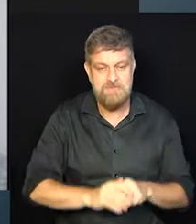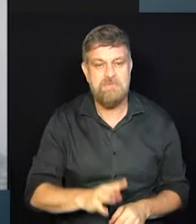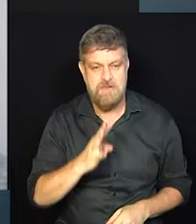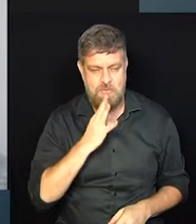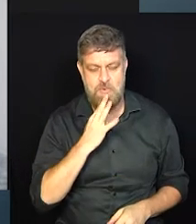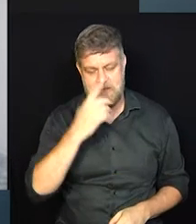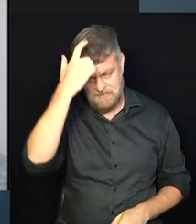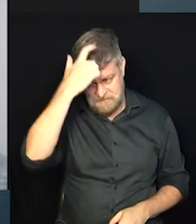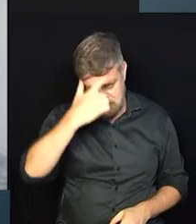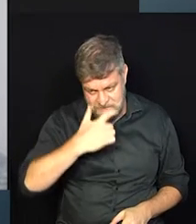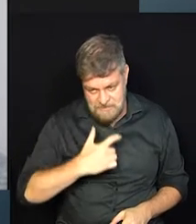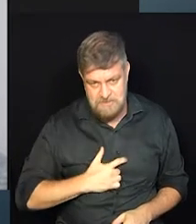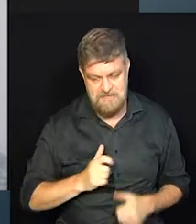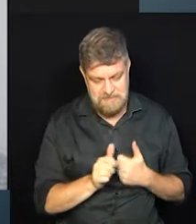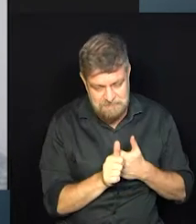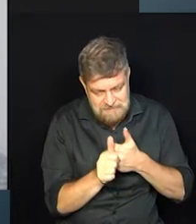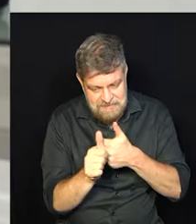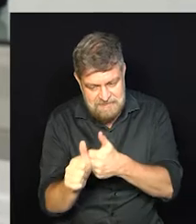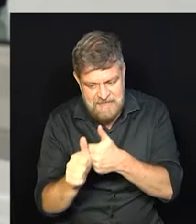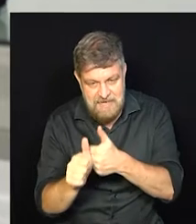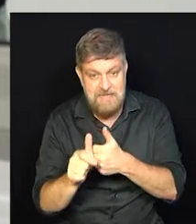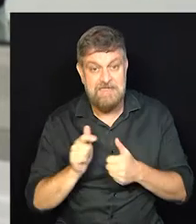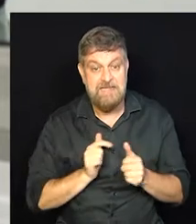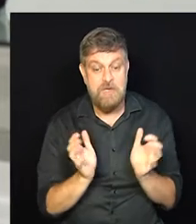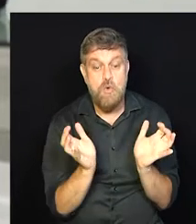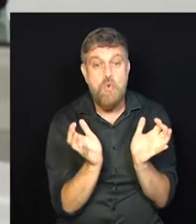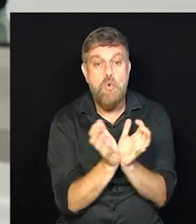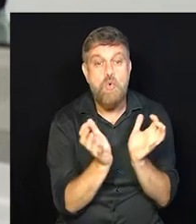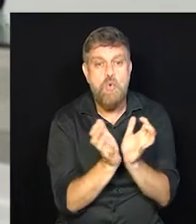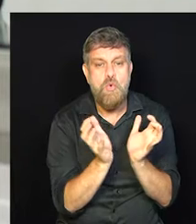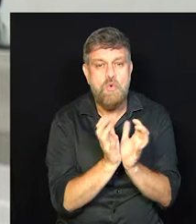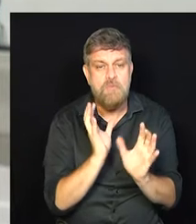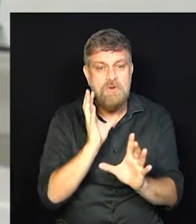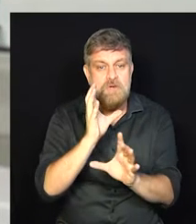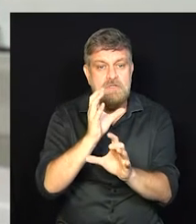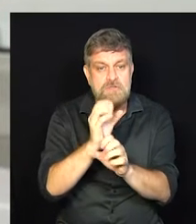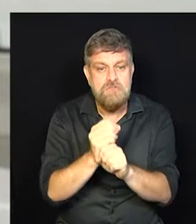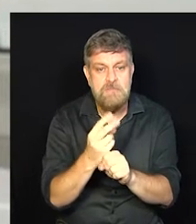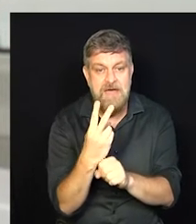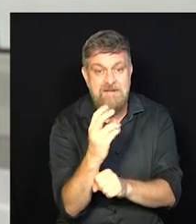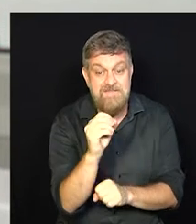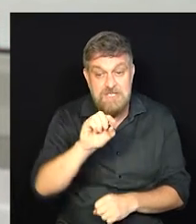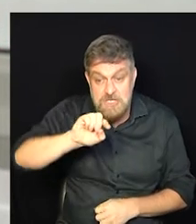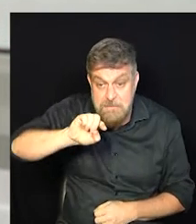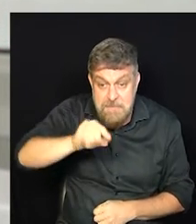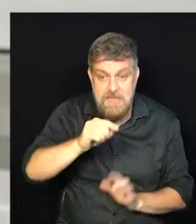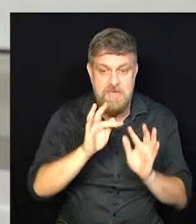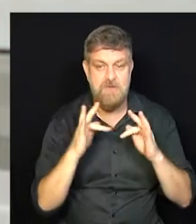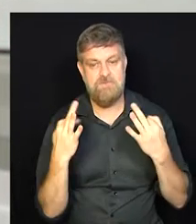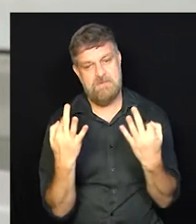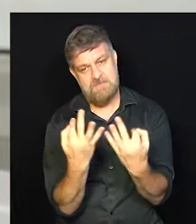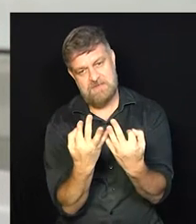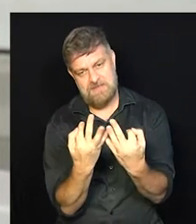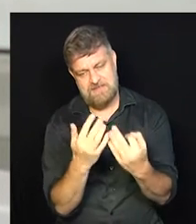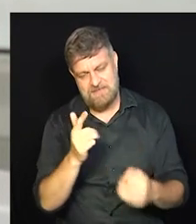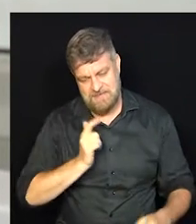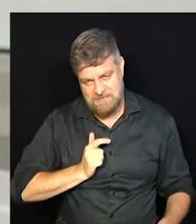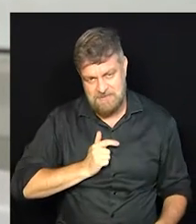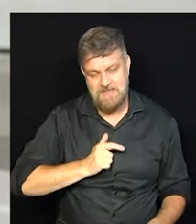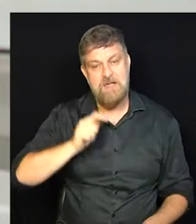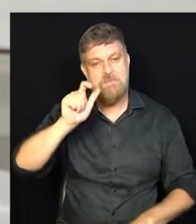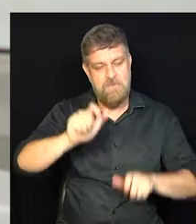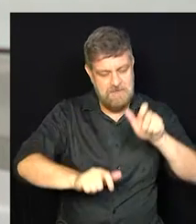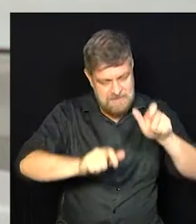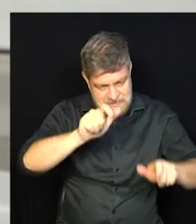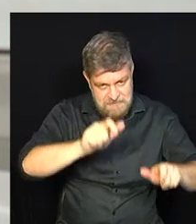leitores, tem um público, a gente tem um grupo fechado que tem mais de 20 mil famílias. Então, assim, muita